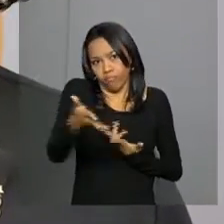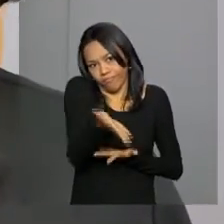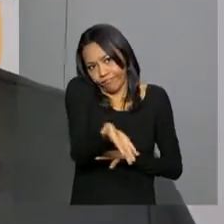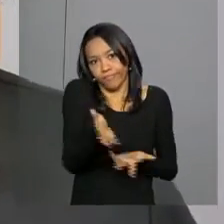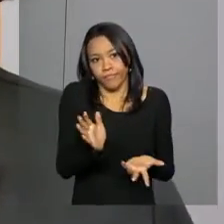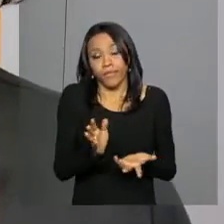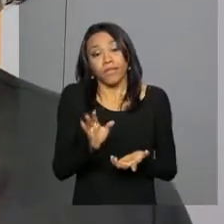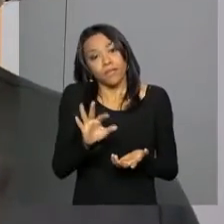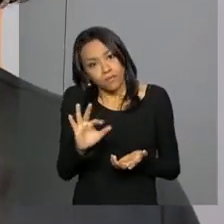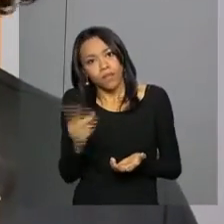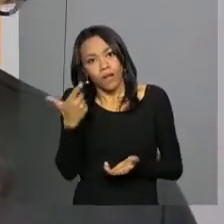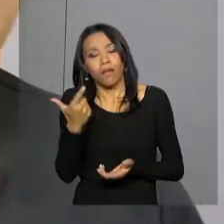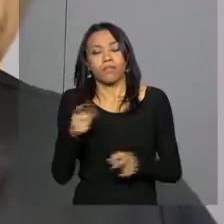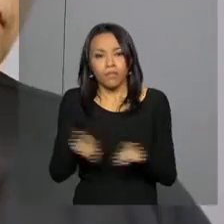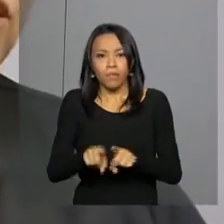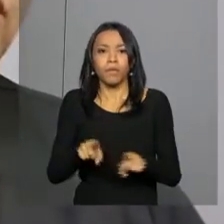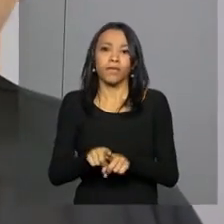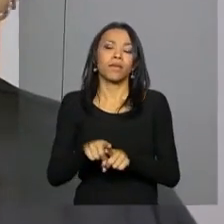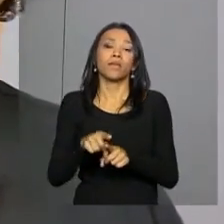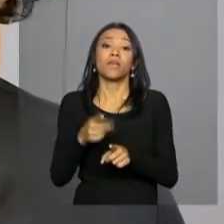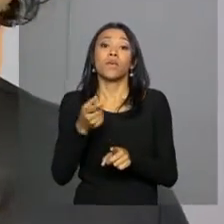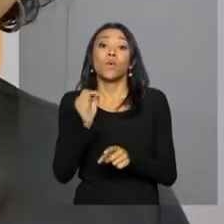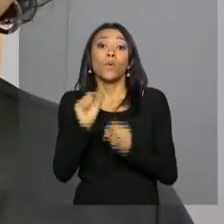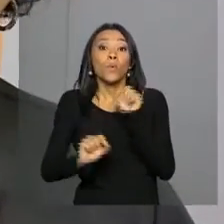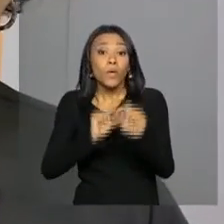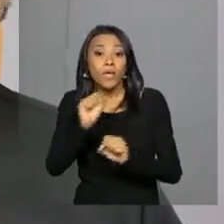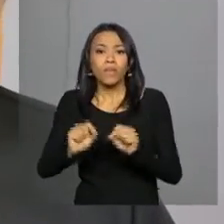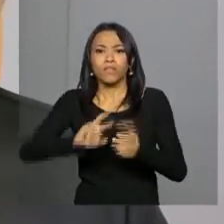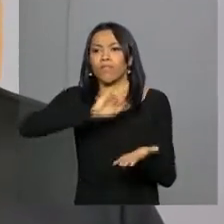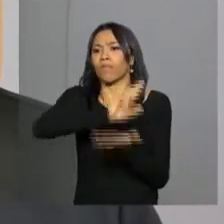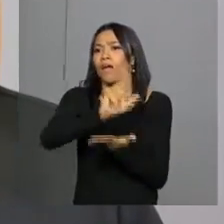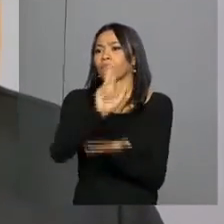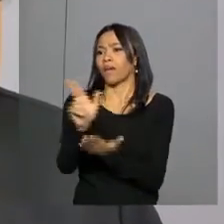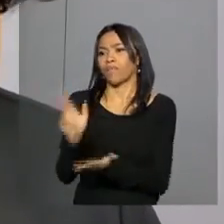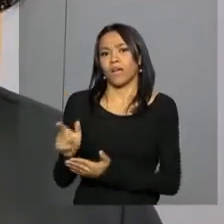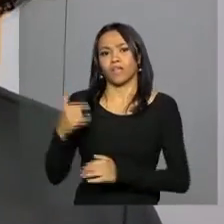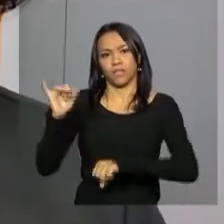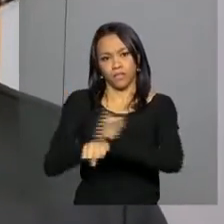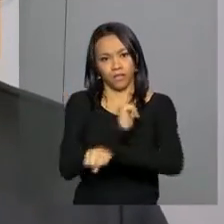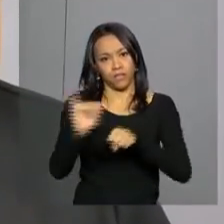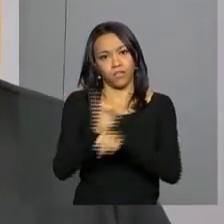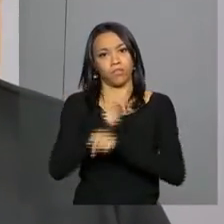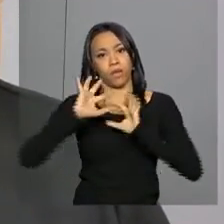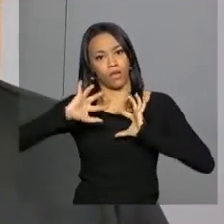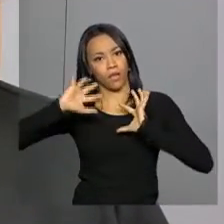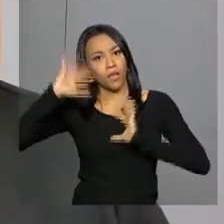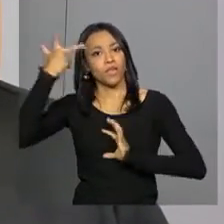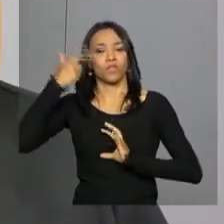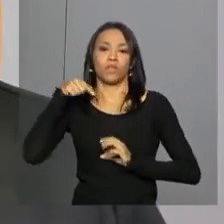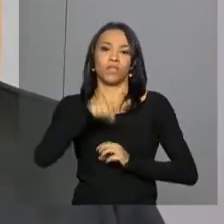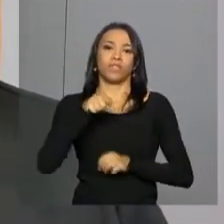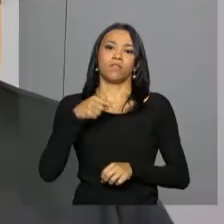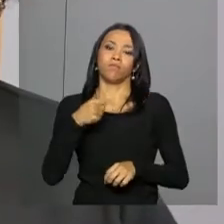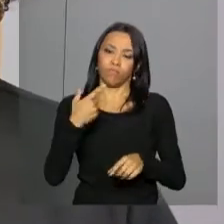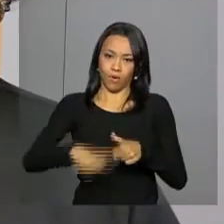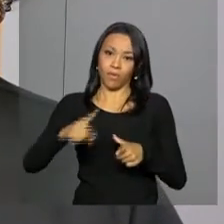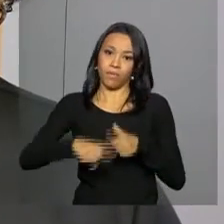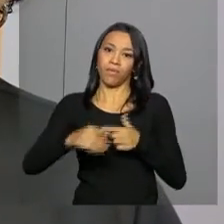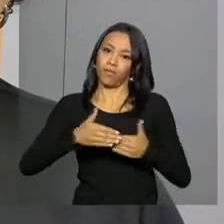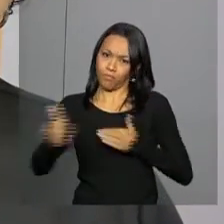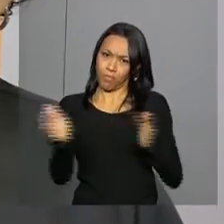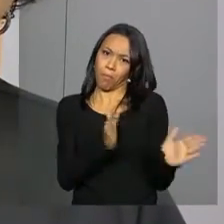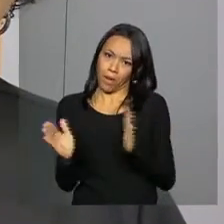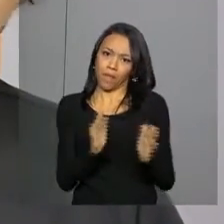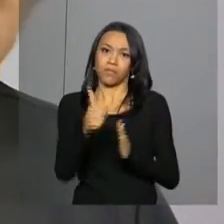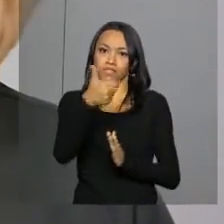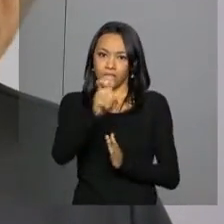não teremos recuperação antes, vamos ter. Mas aquilo que a entende do conjunto de recuperação vai levar cerca de 15 anos. Então, o que foi feito? Foi